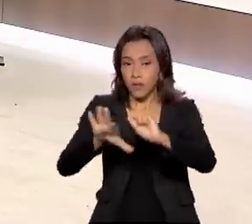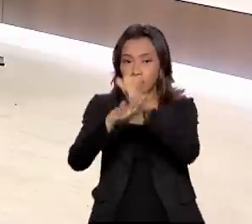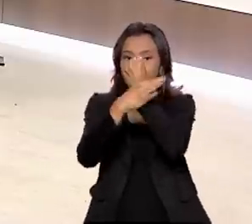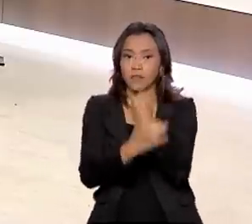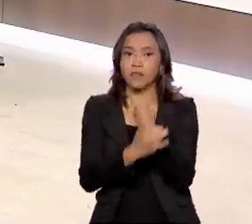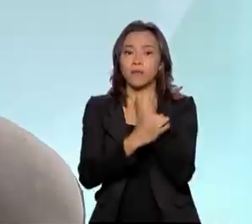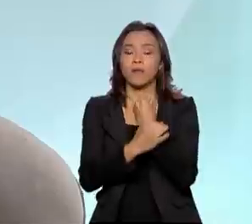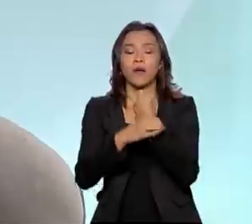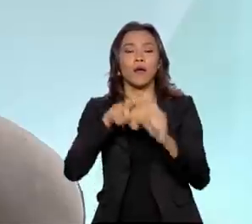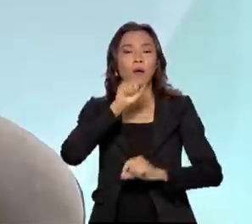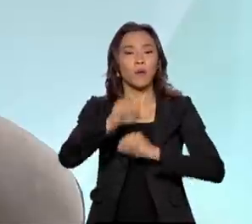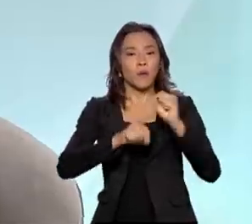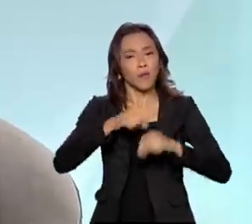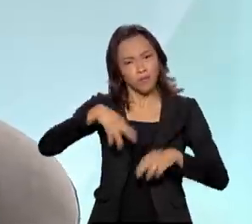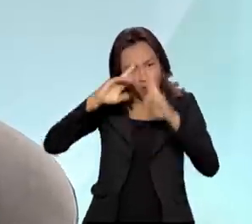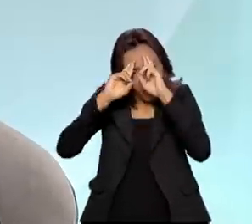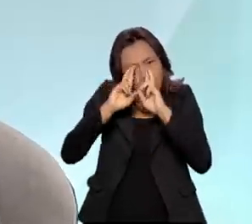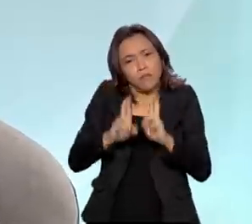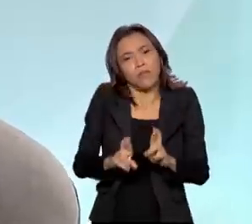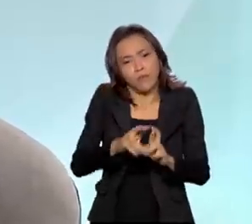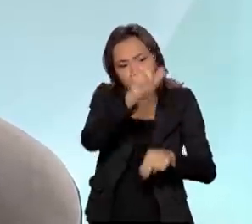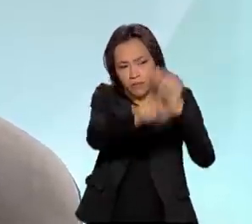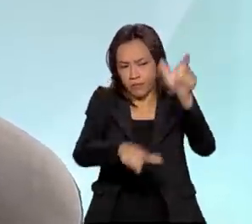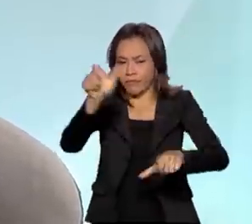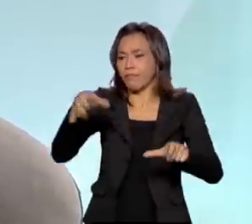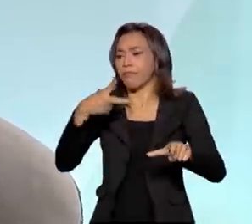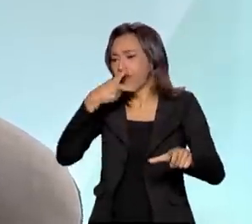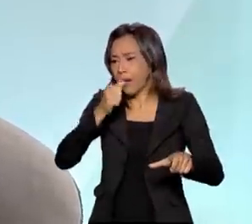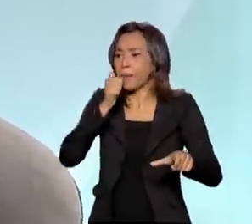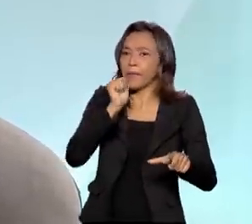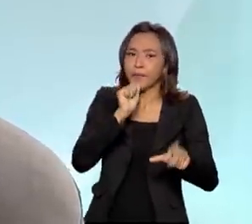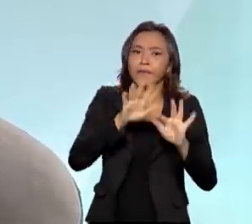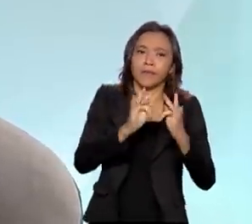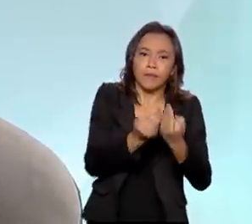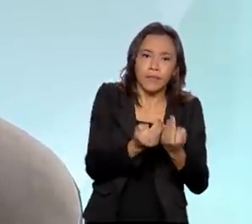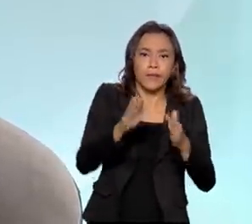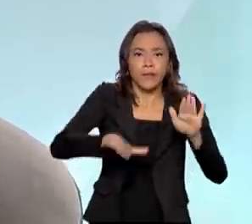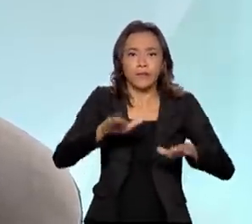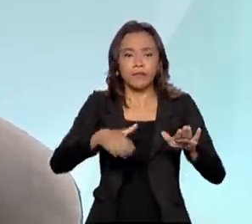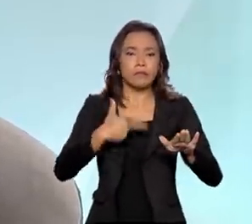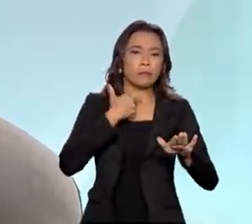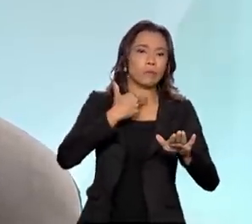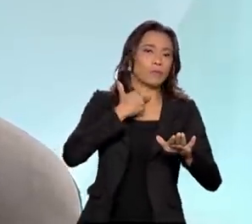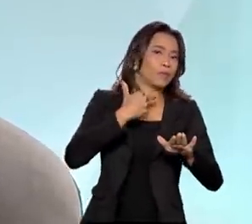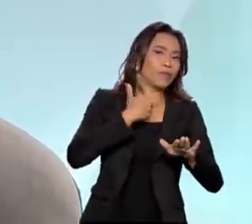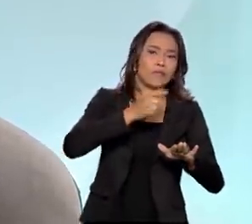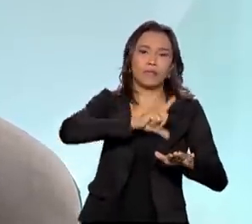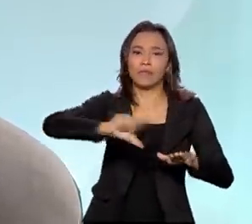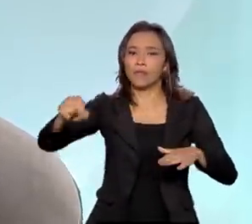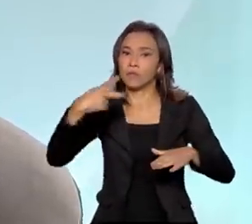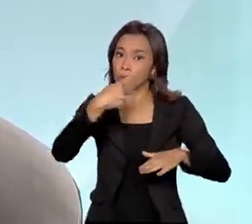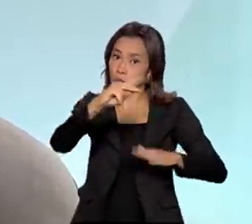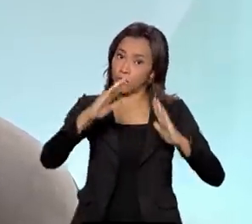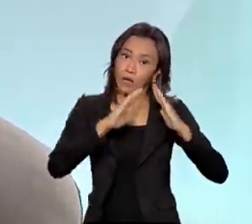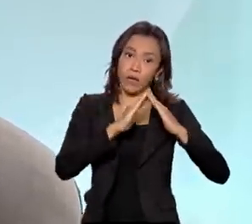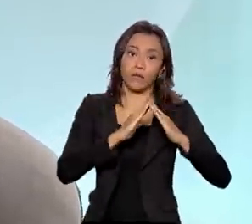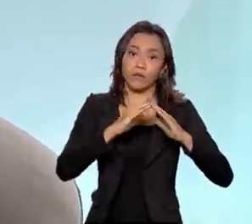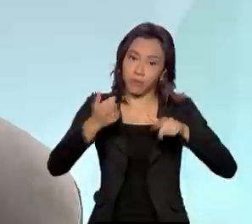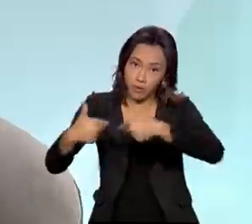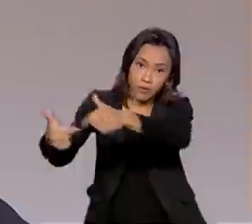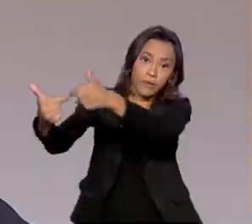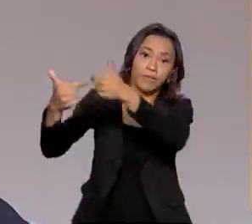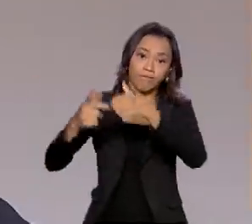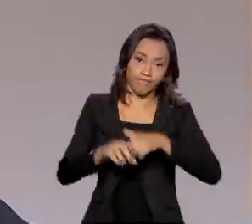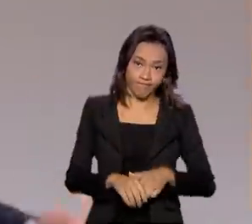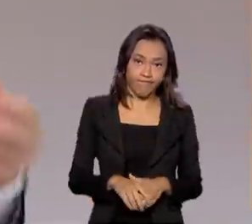mínimo de dignidade para muitos pais e mães de família que, na maioria das vezes, estavam impedidos de sair de suas casas para ganhar o sustento de suas